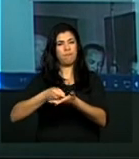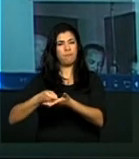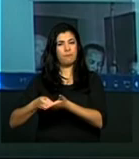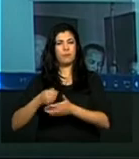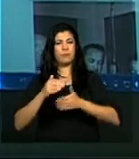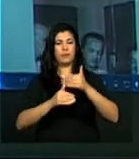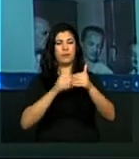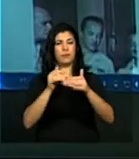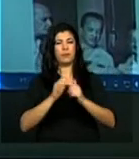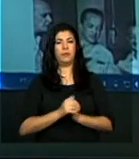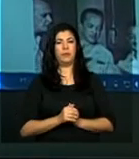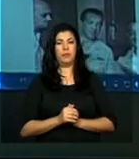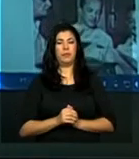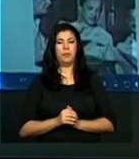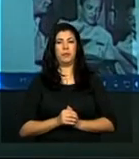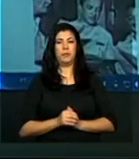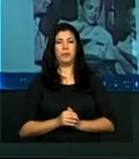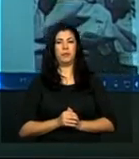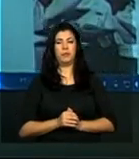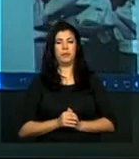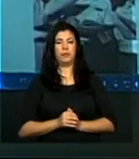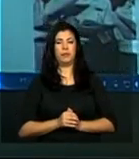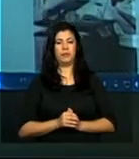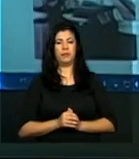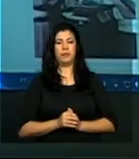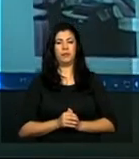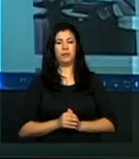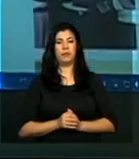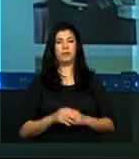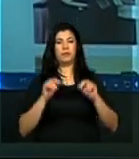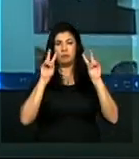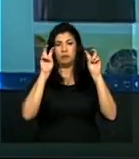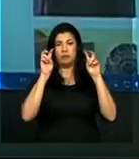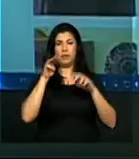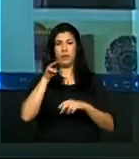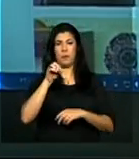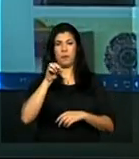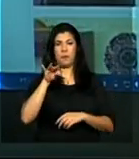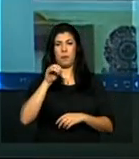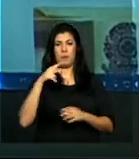Vai lá no... momentos da ditadura. Está aí.